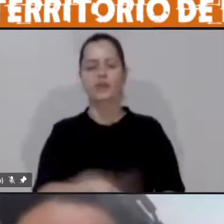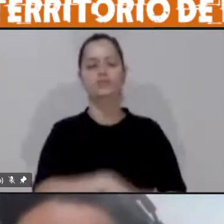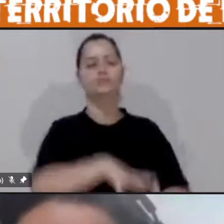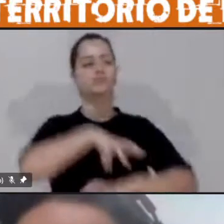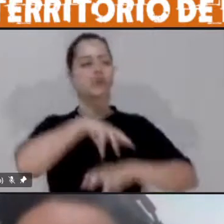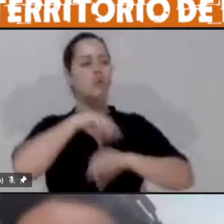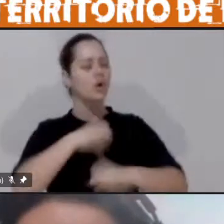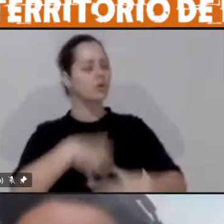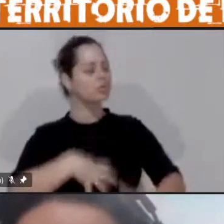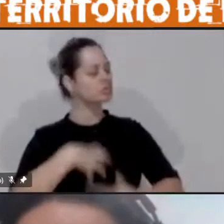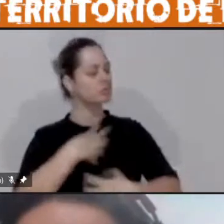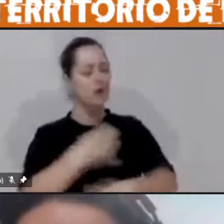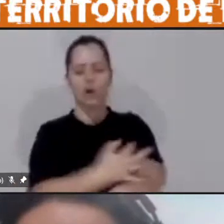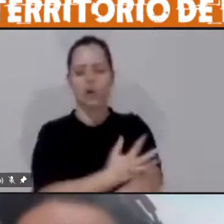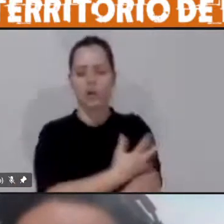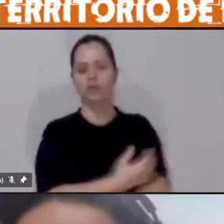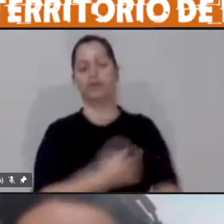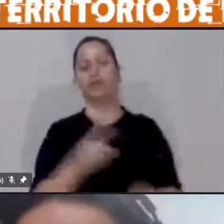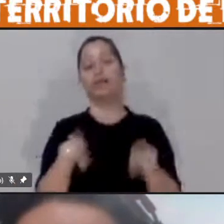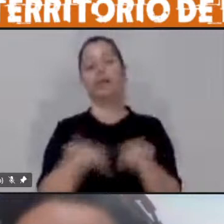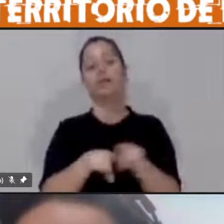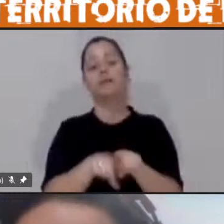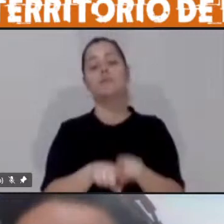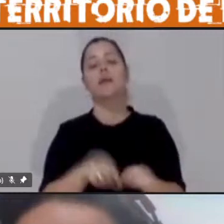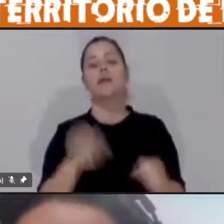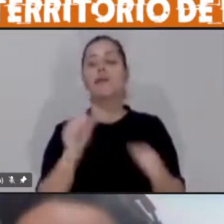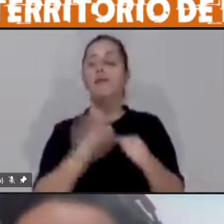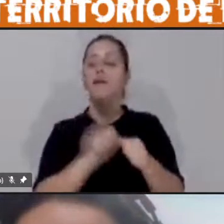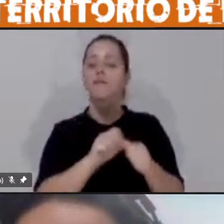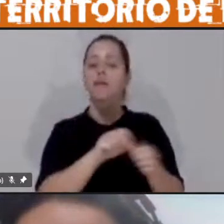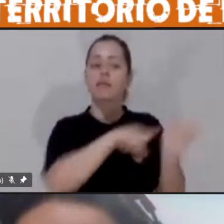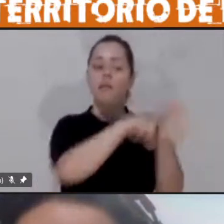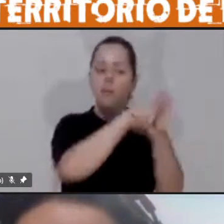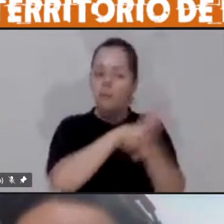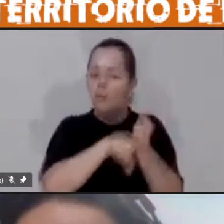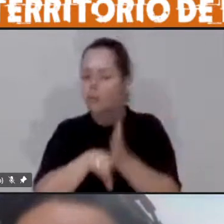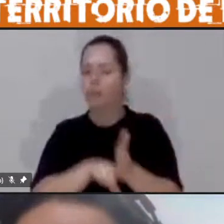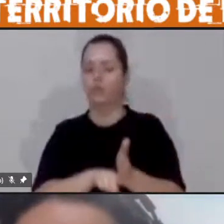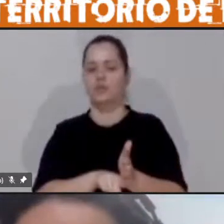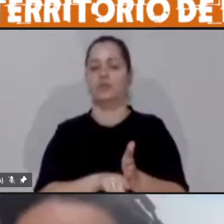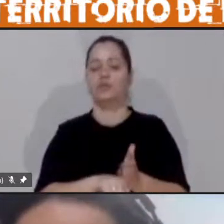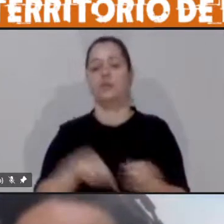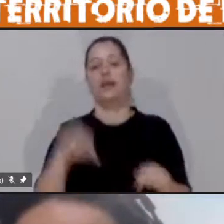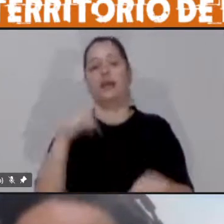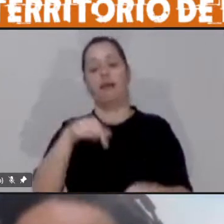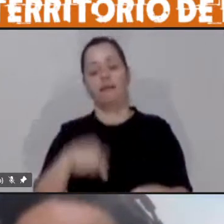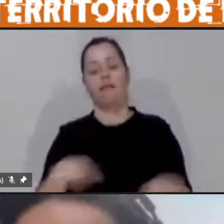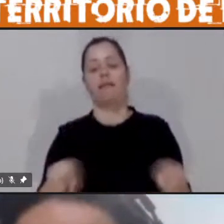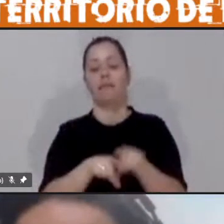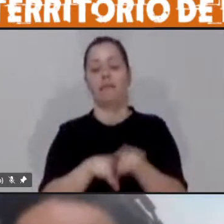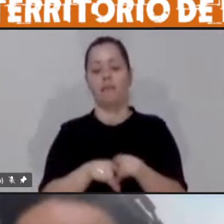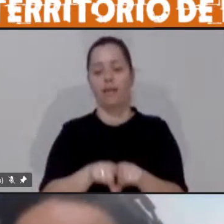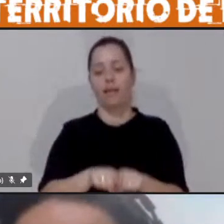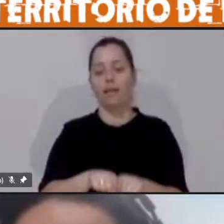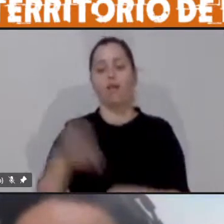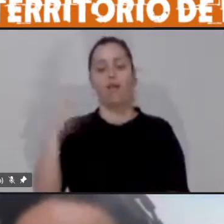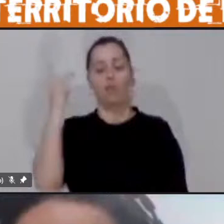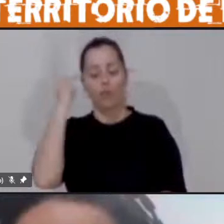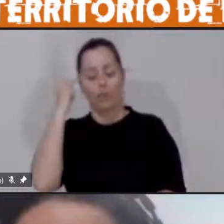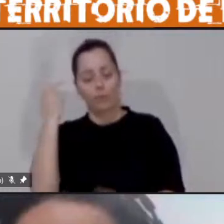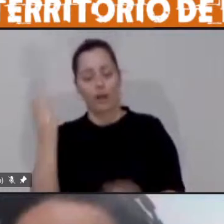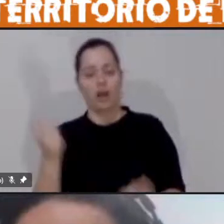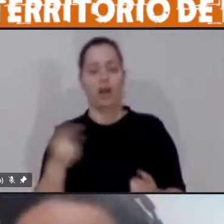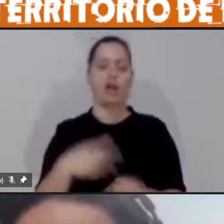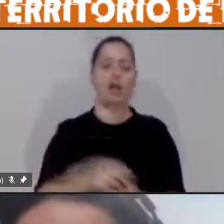a muitas pesquisas, inclusive na região do Vale do Paraíba, Litoral Norte e